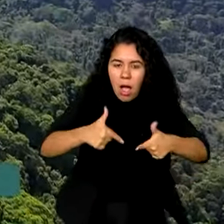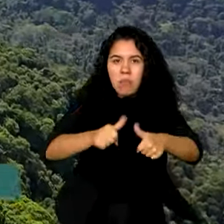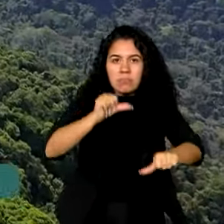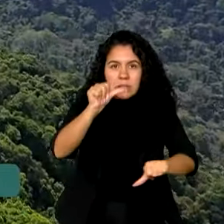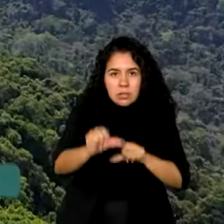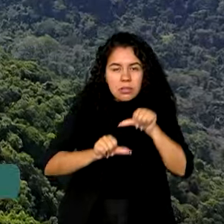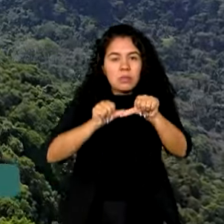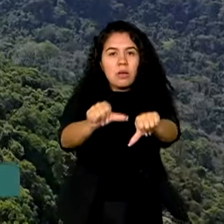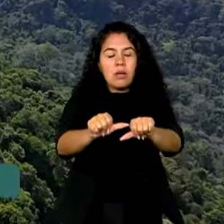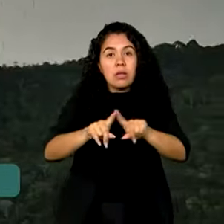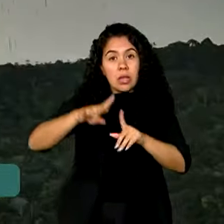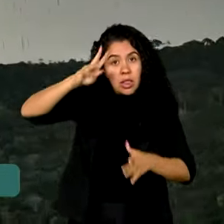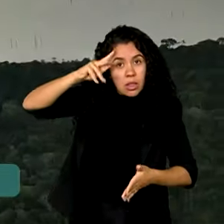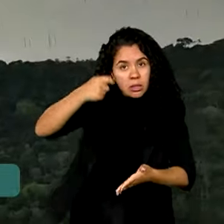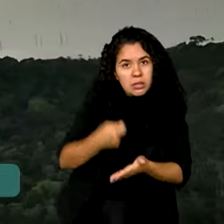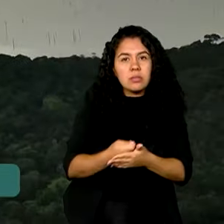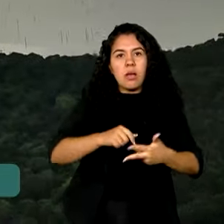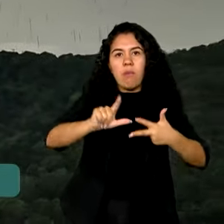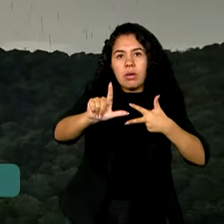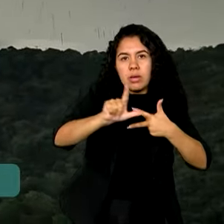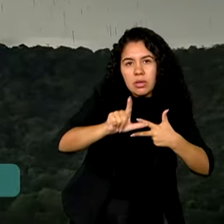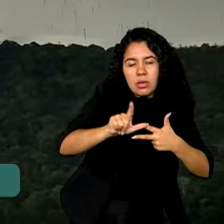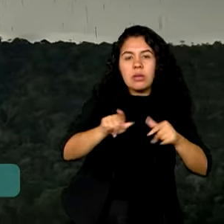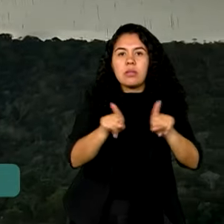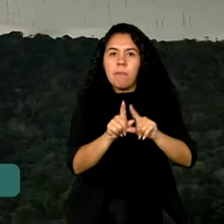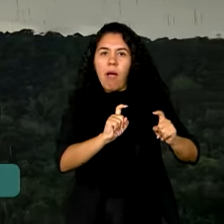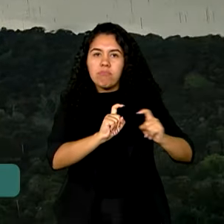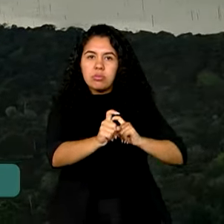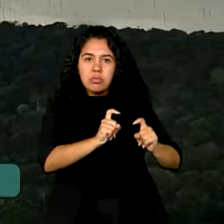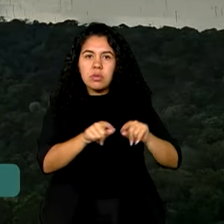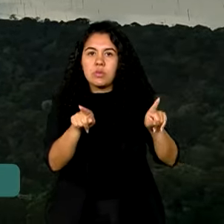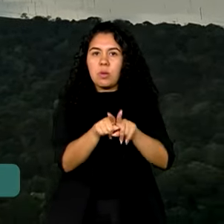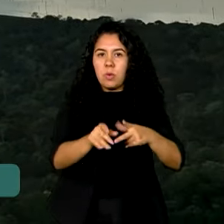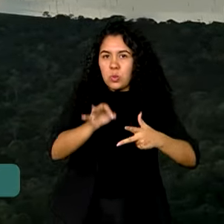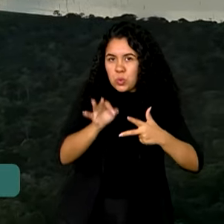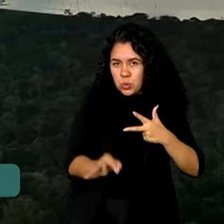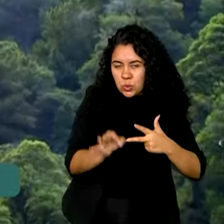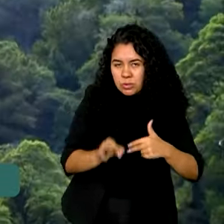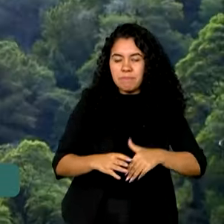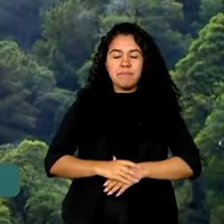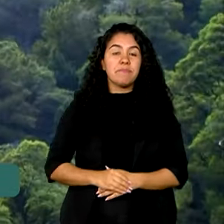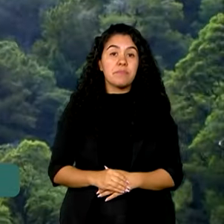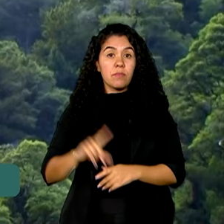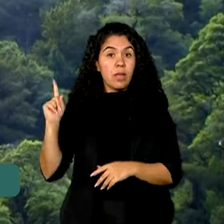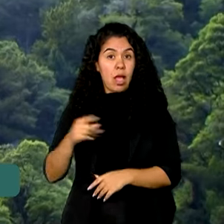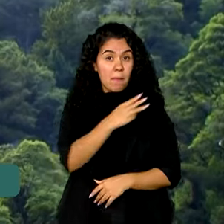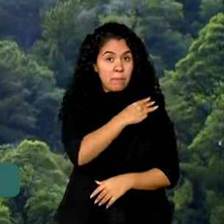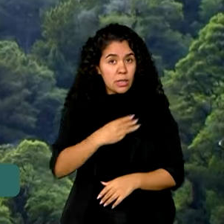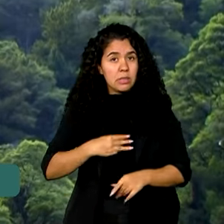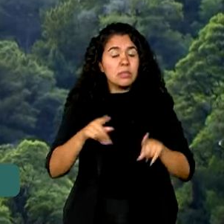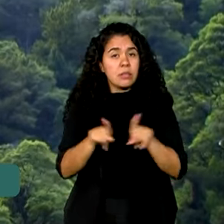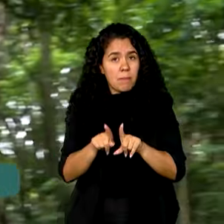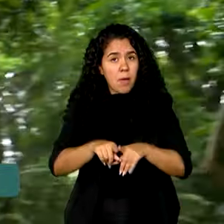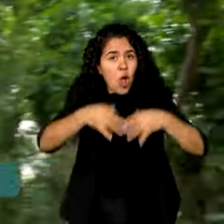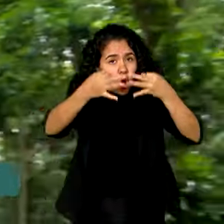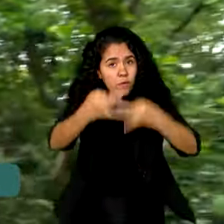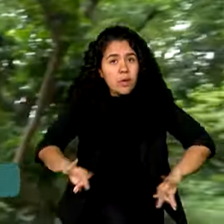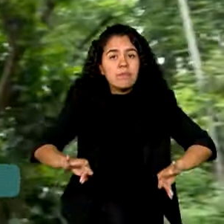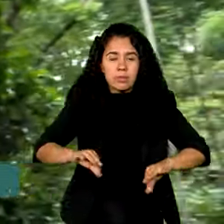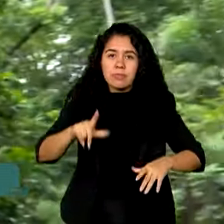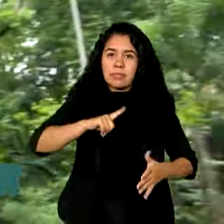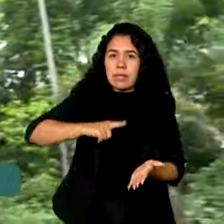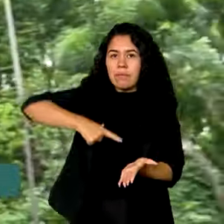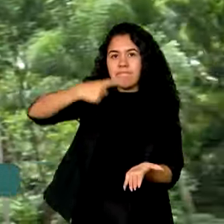a partir de medidas legislativas, administrativas e judiciais. A ministra reafirmou a necessidade de um pacto